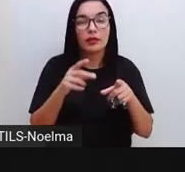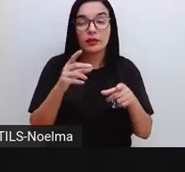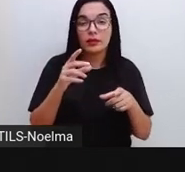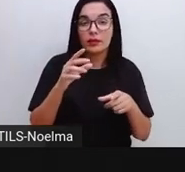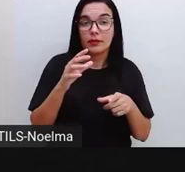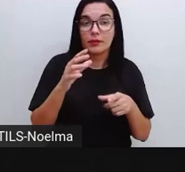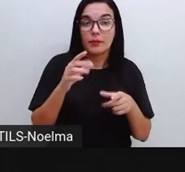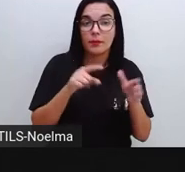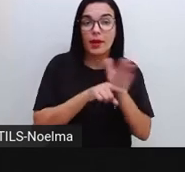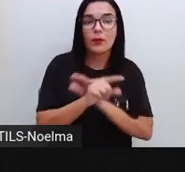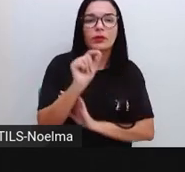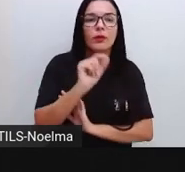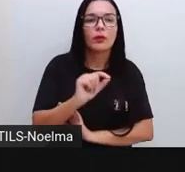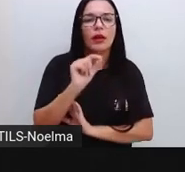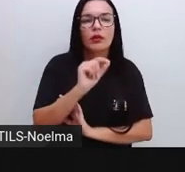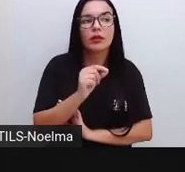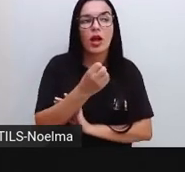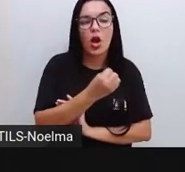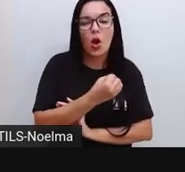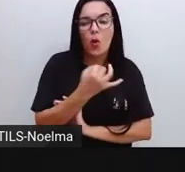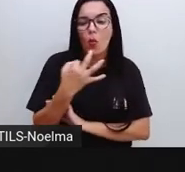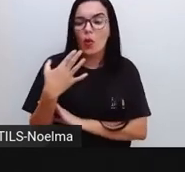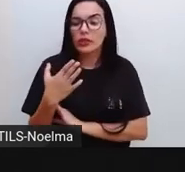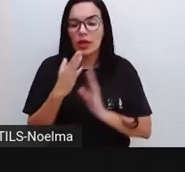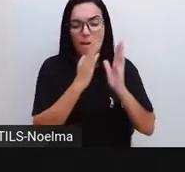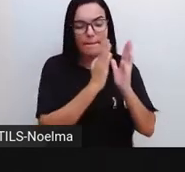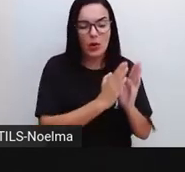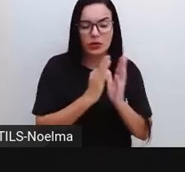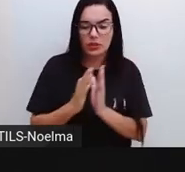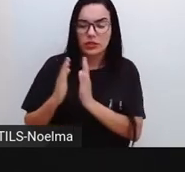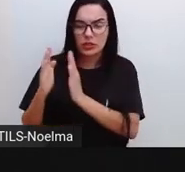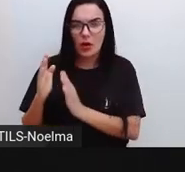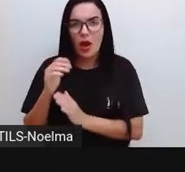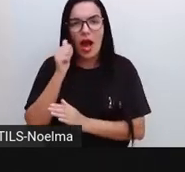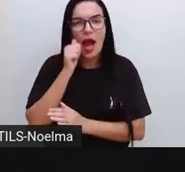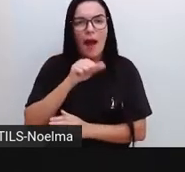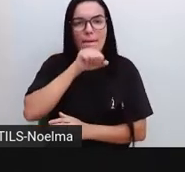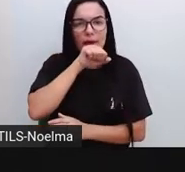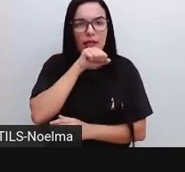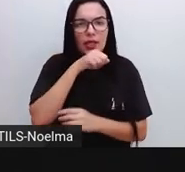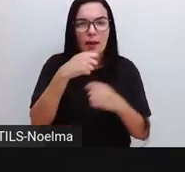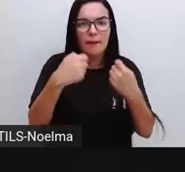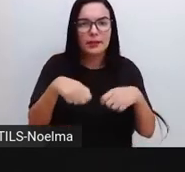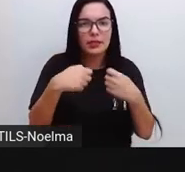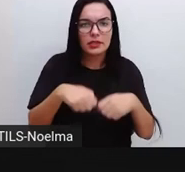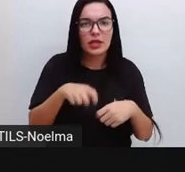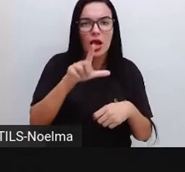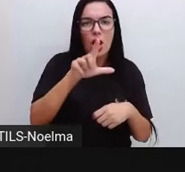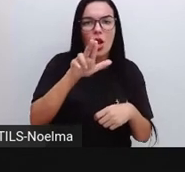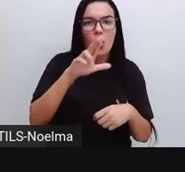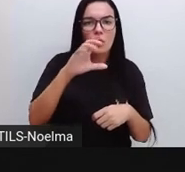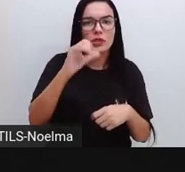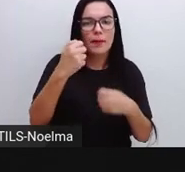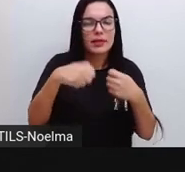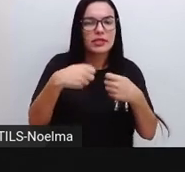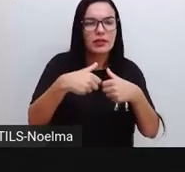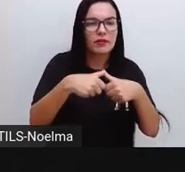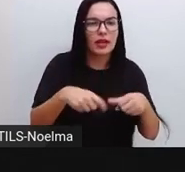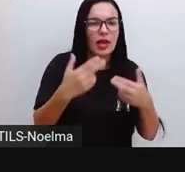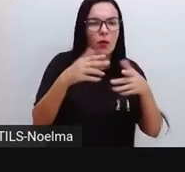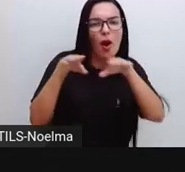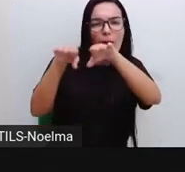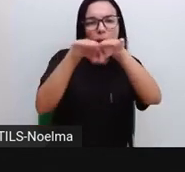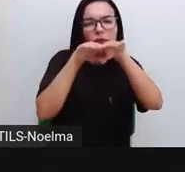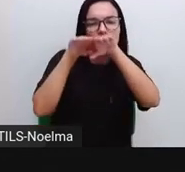é, de quantas posições a mãe de Ana e Lúcia precisa para ficar na mesma posição aí da mãe de